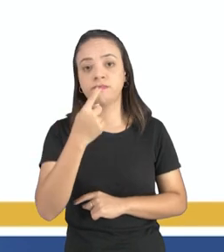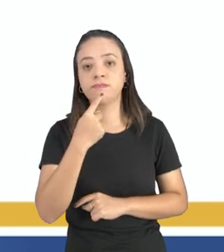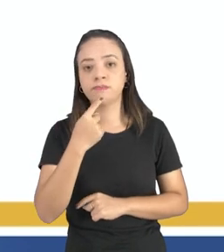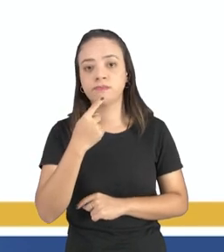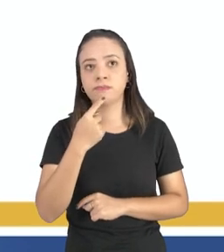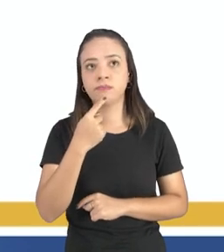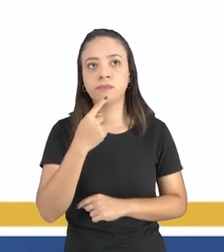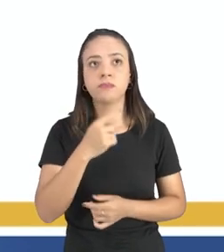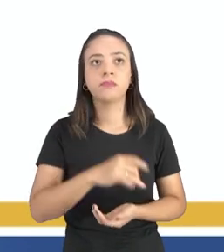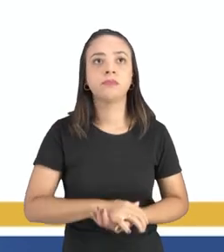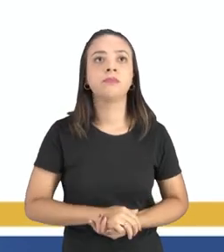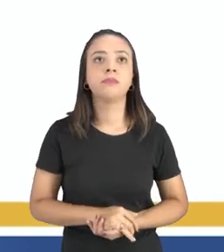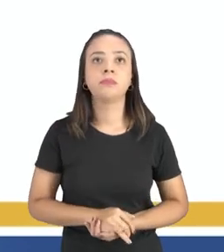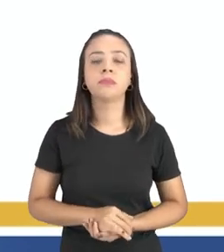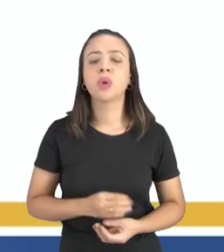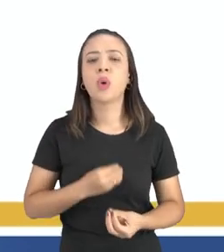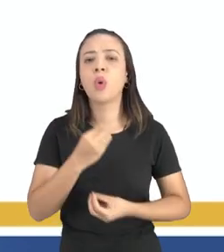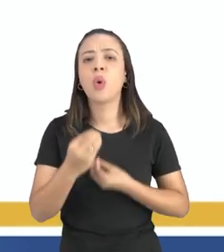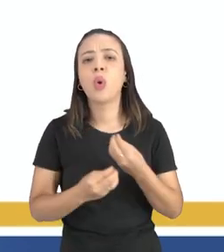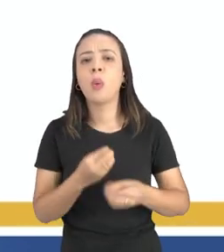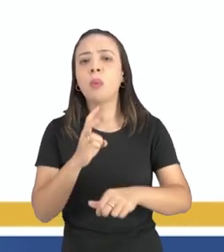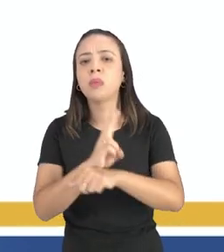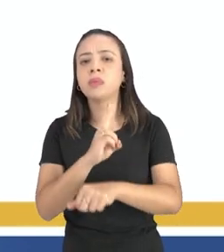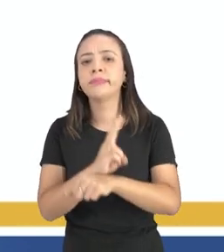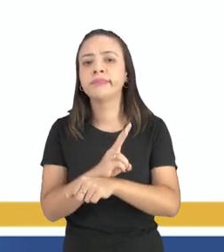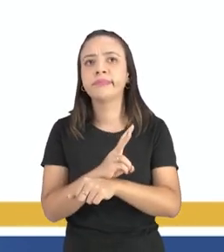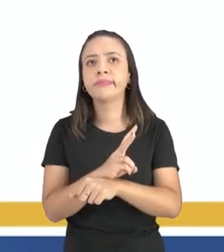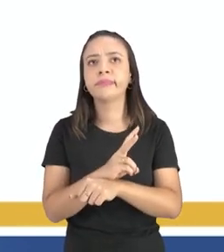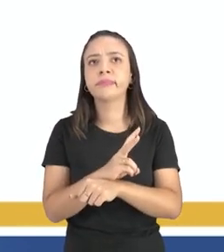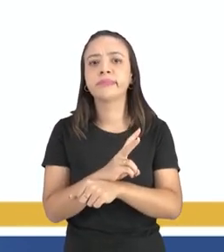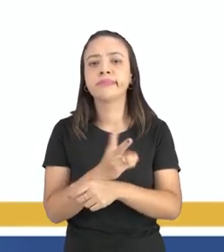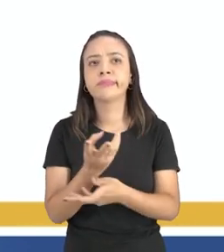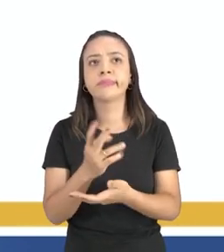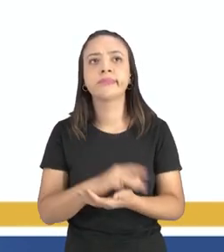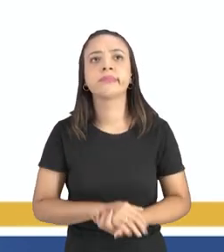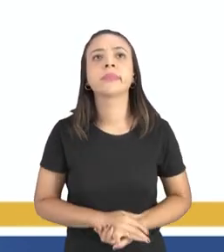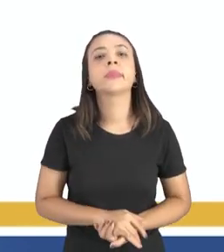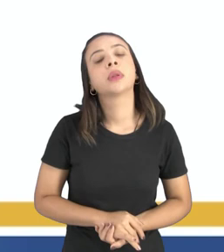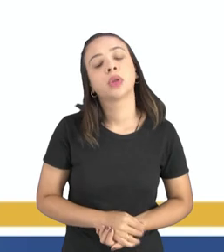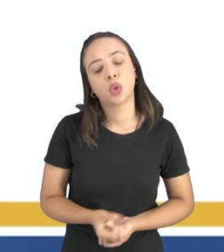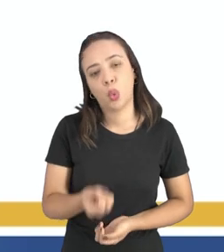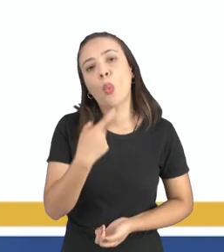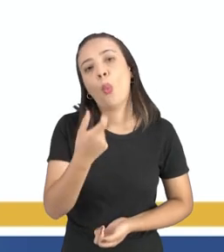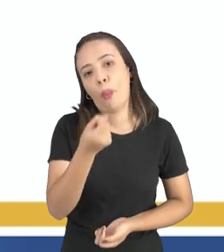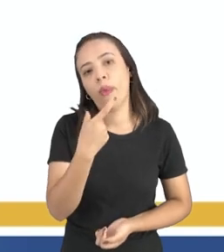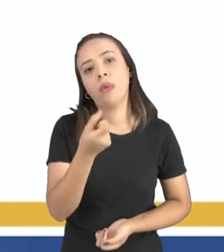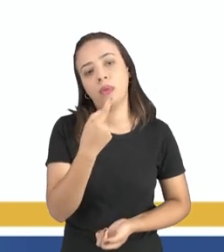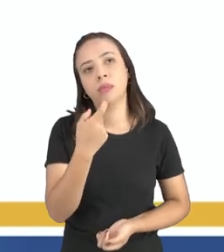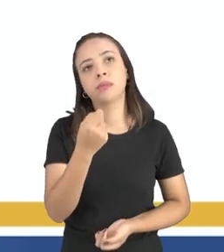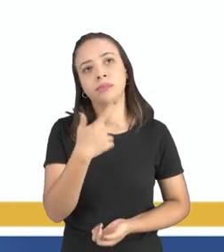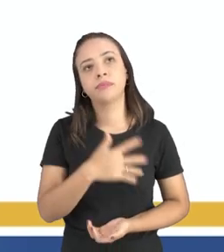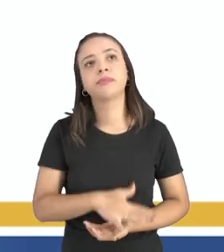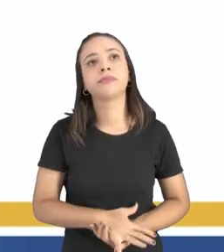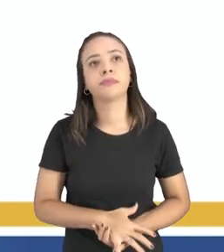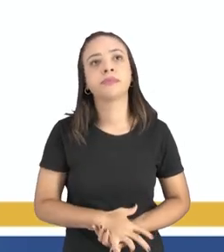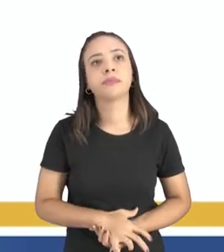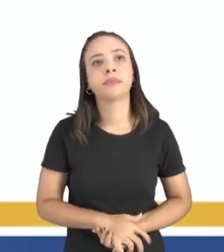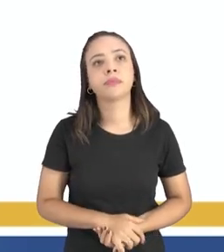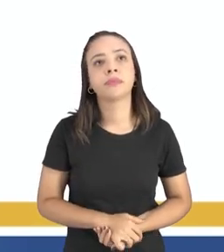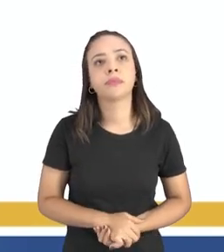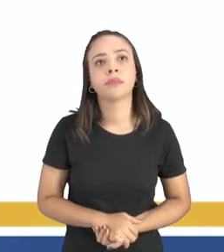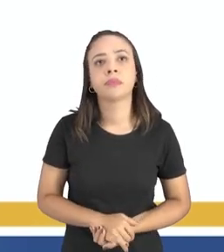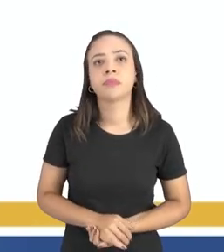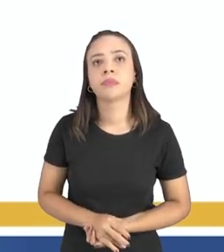e o tratamento como é que é feito esse tratamento o tratamento é feito no uso de antibióticos né eu mostrei aí para vocês alguns antibióticos